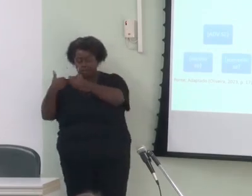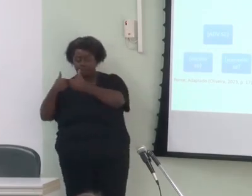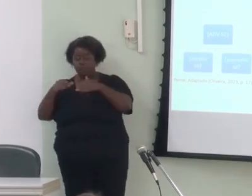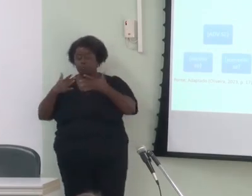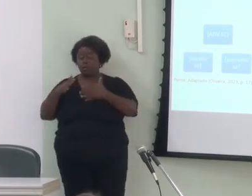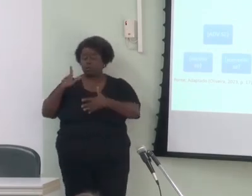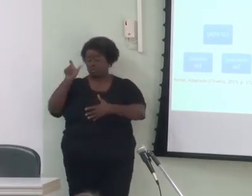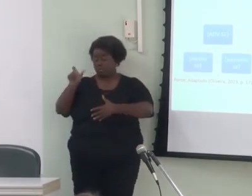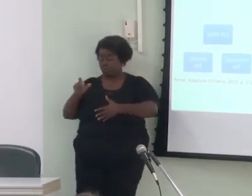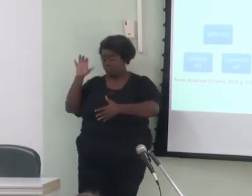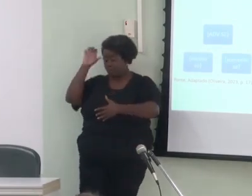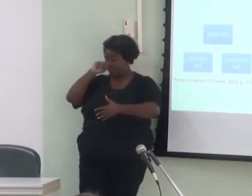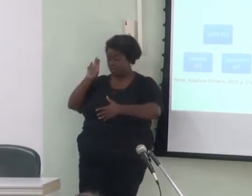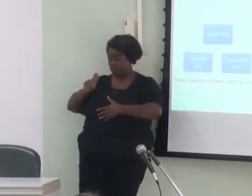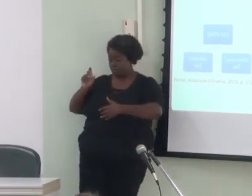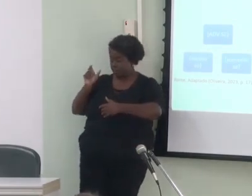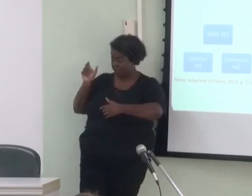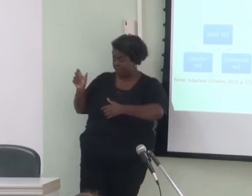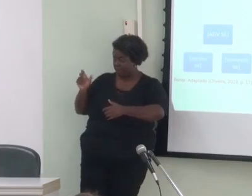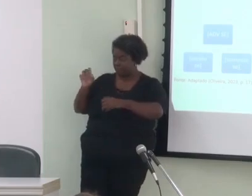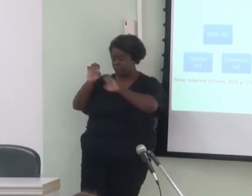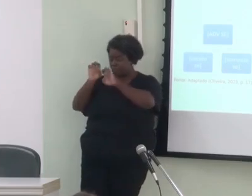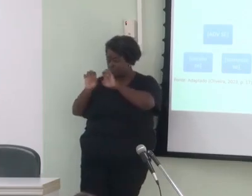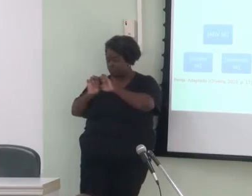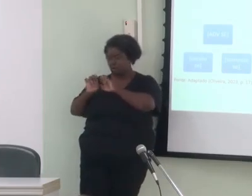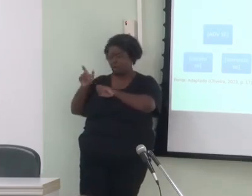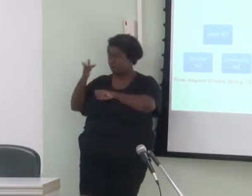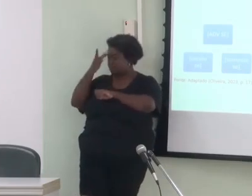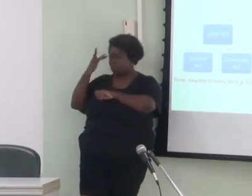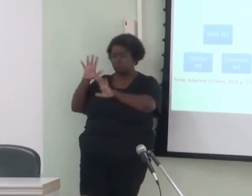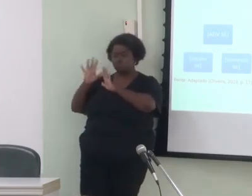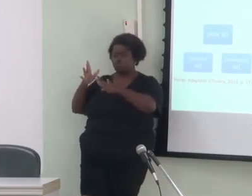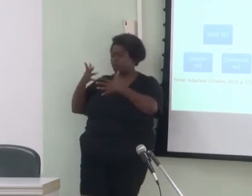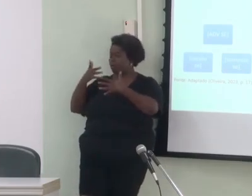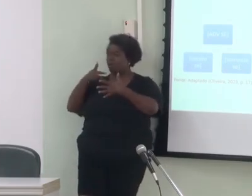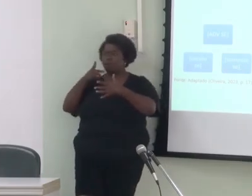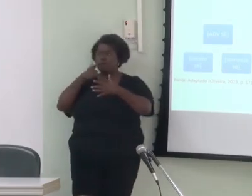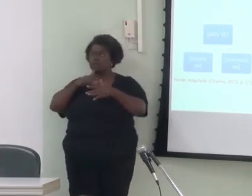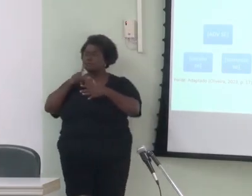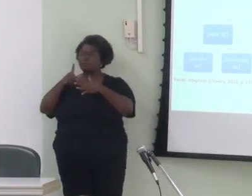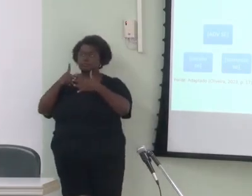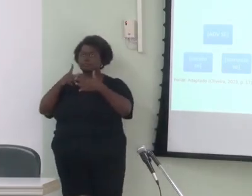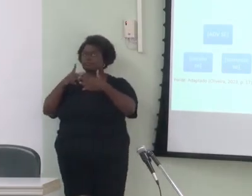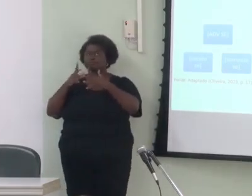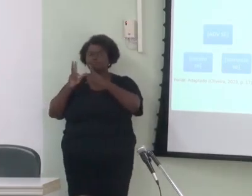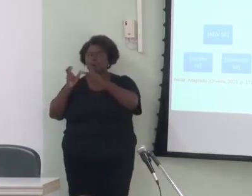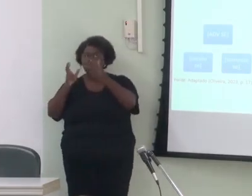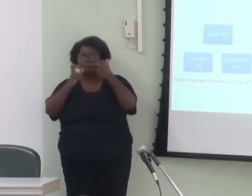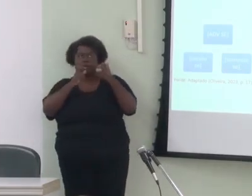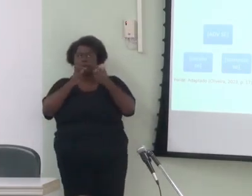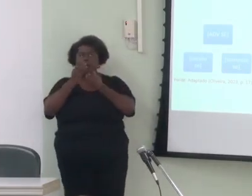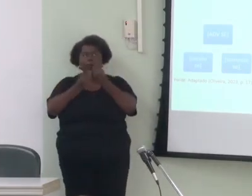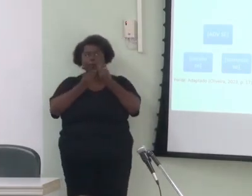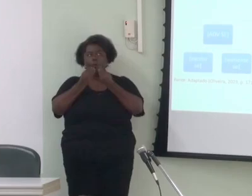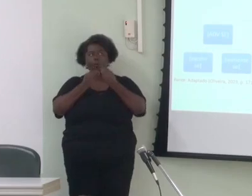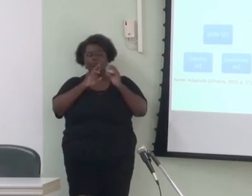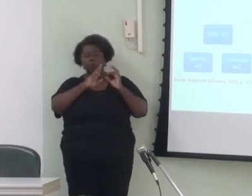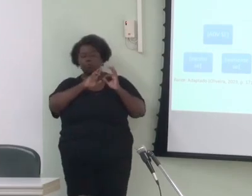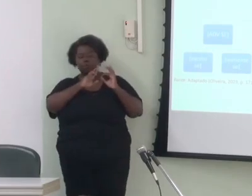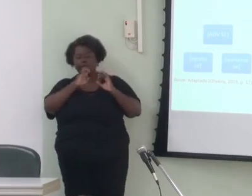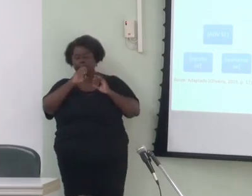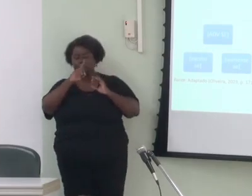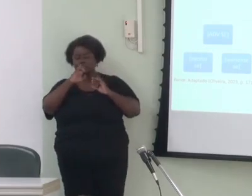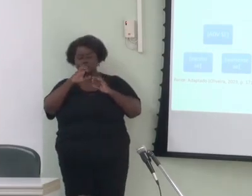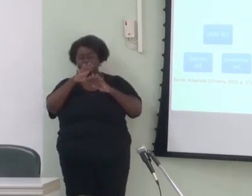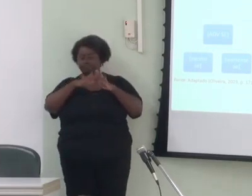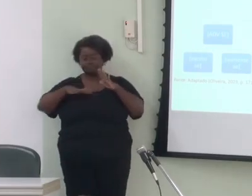palavra ou qualquer estrutura adequadamente um falante domina toda a rede e não apenas o esquema ou protótipo ou seja o que está realmente